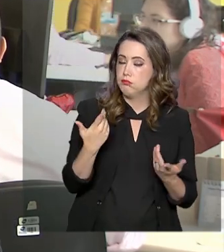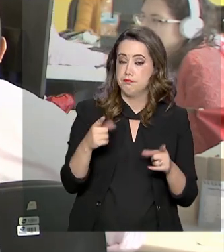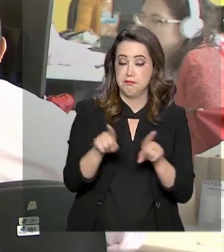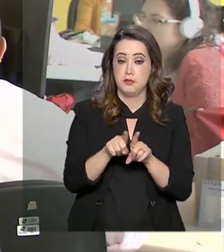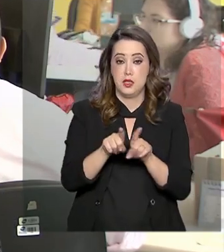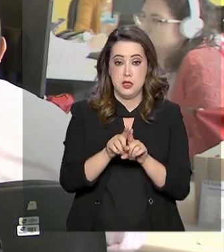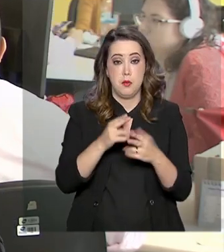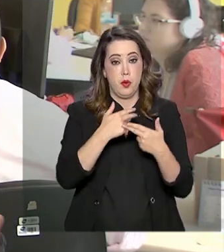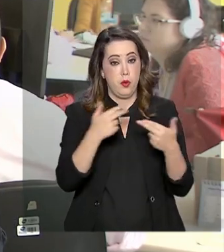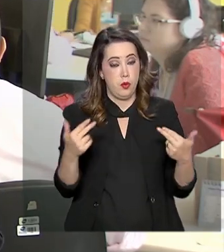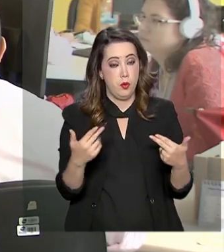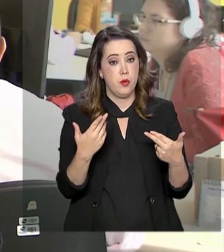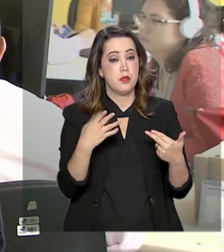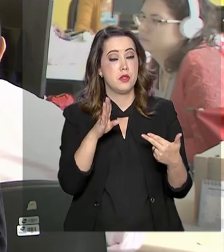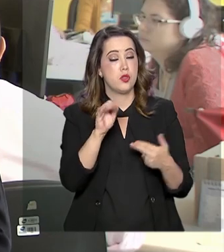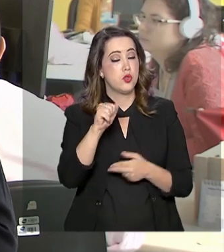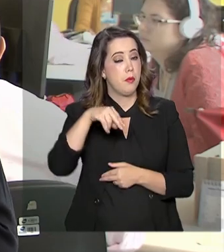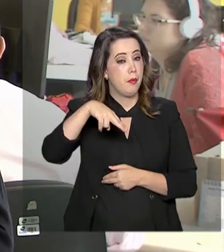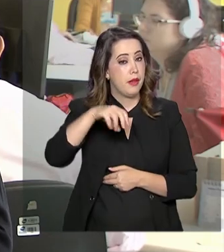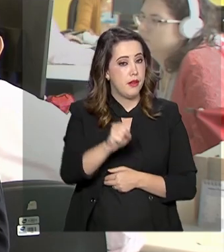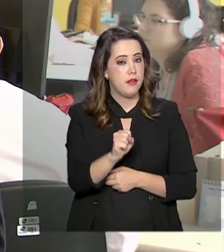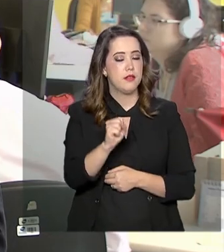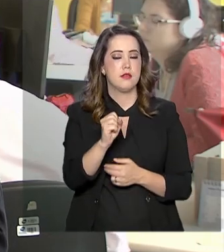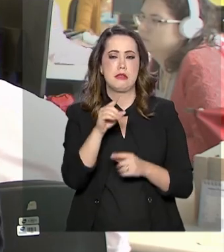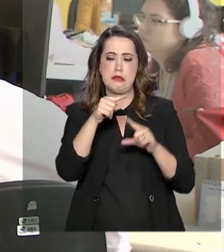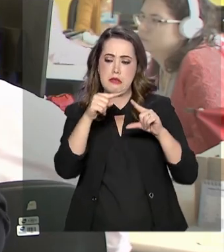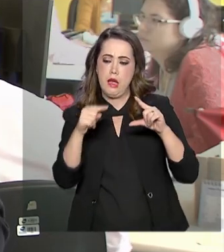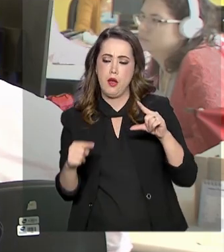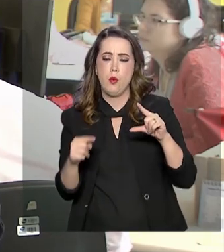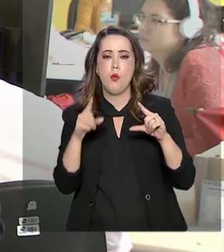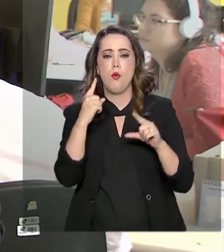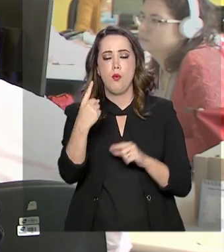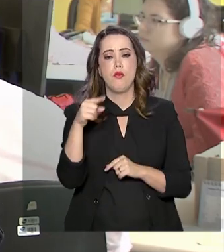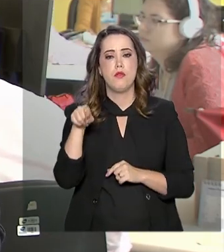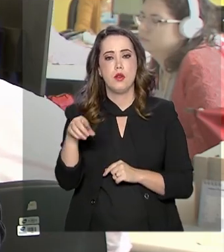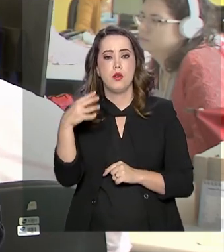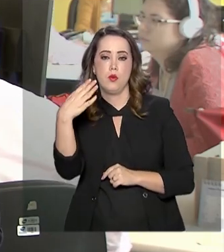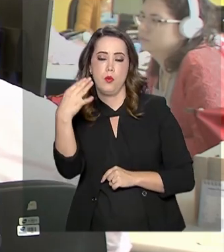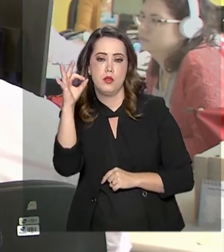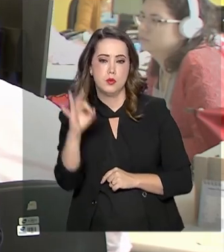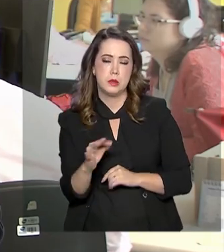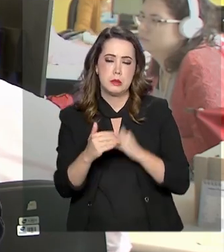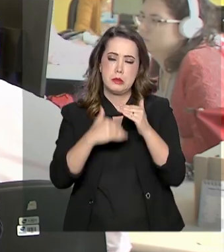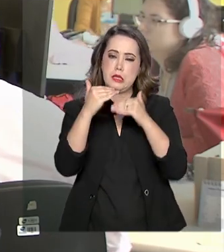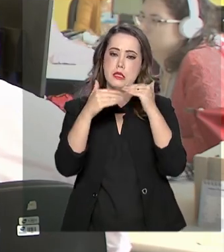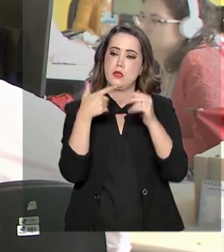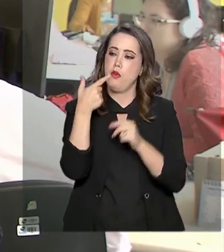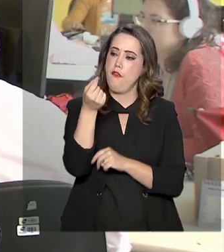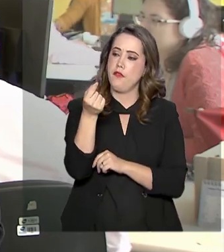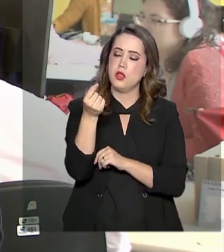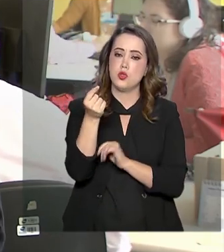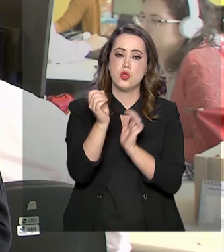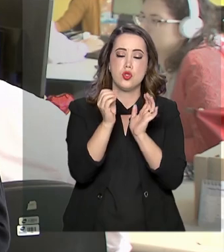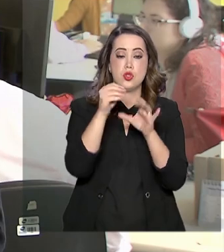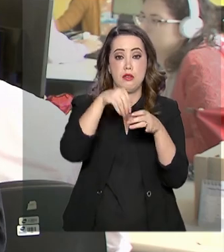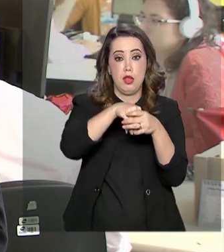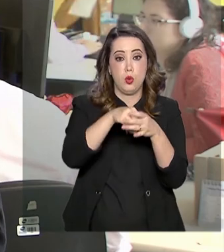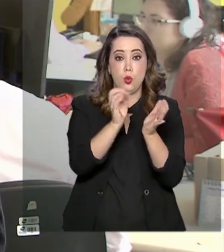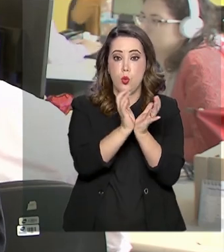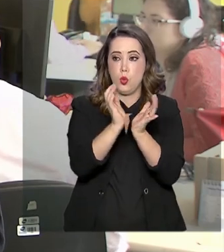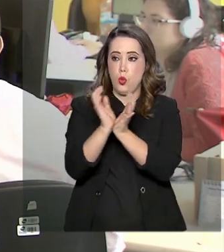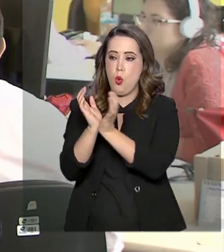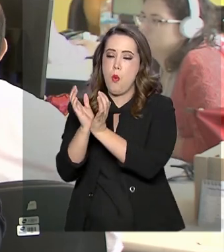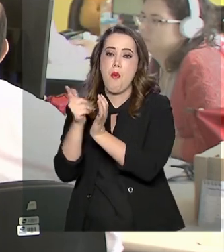bens intermediários caiu 1,4%. Houve crescimento em 20 das 26 atividades